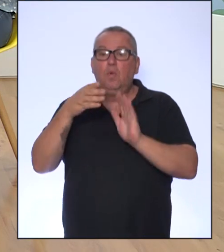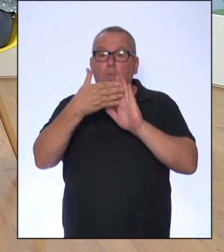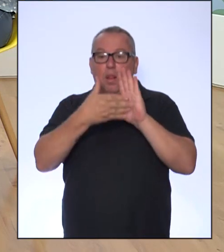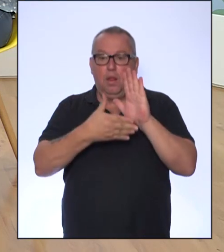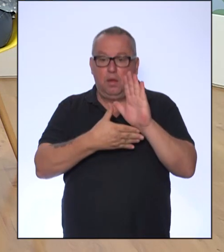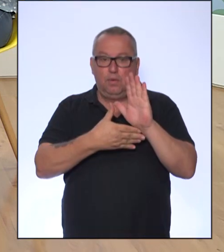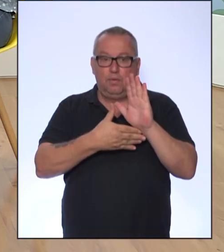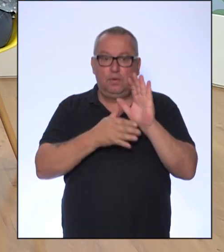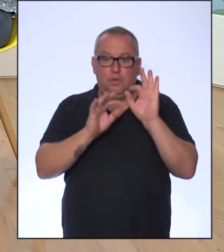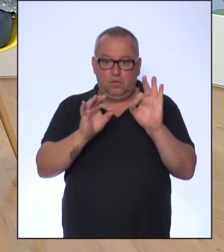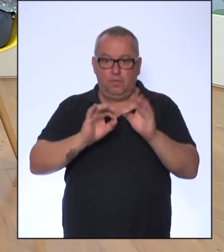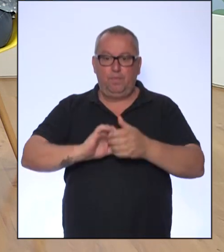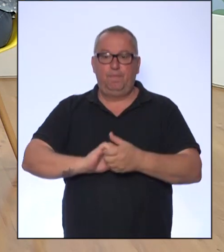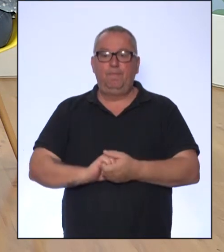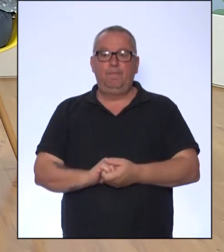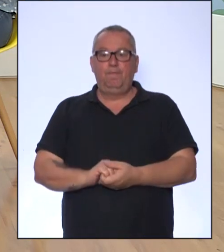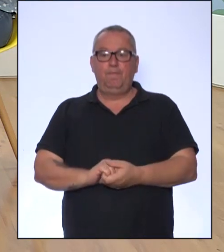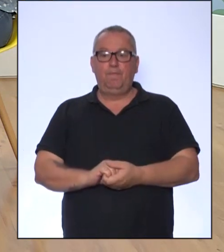Isso, exatamente.